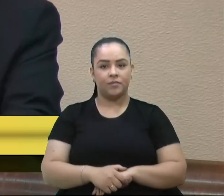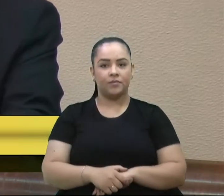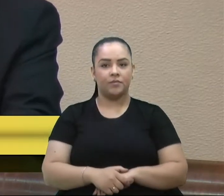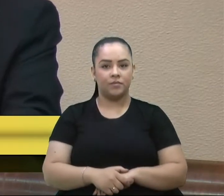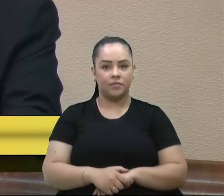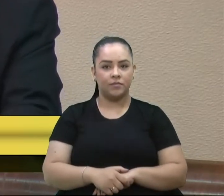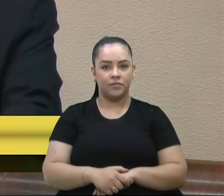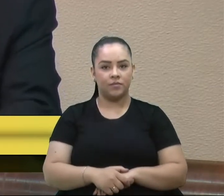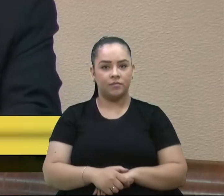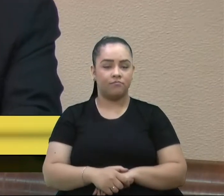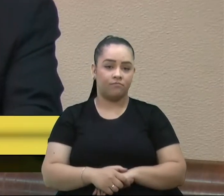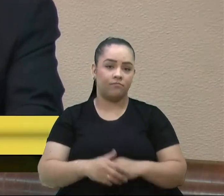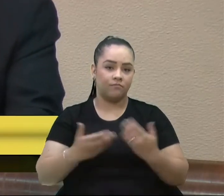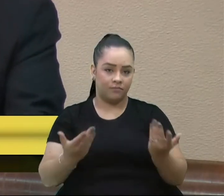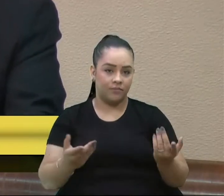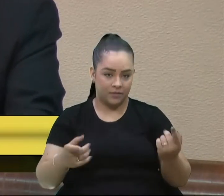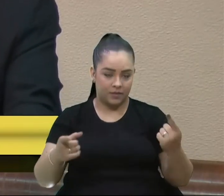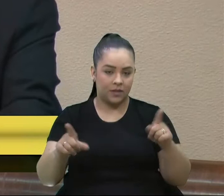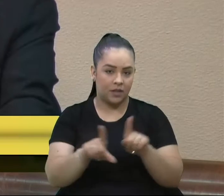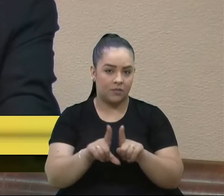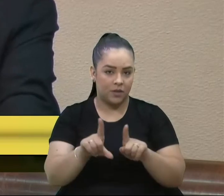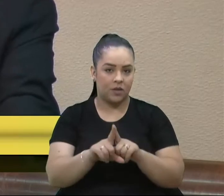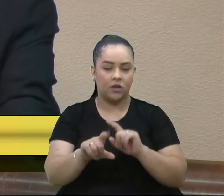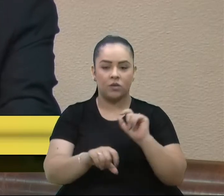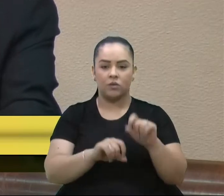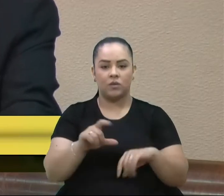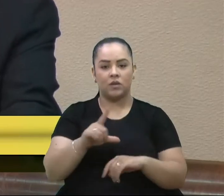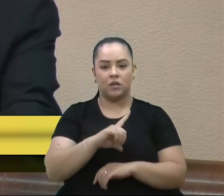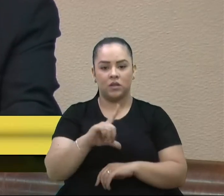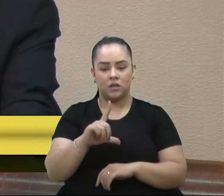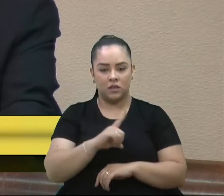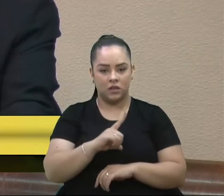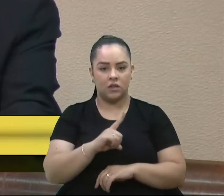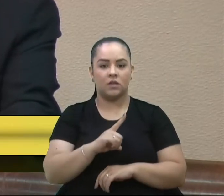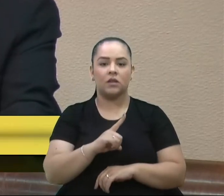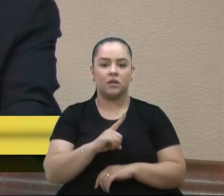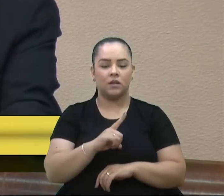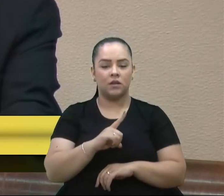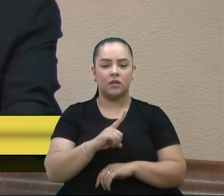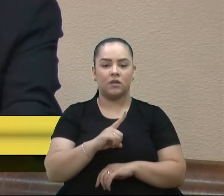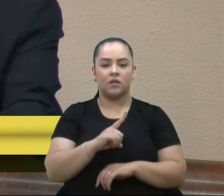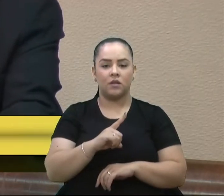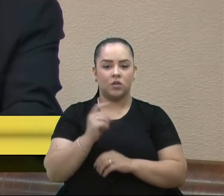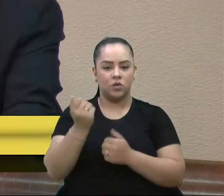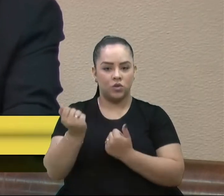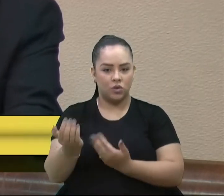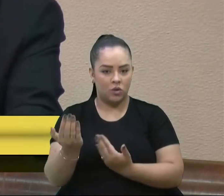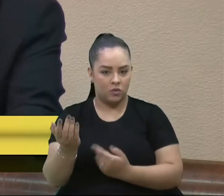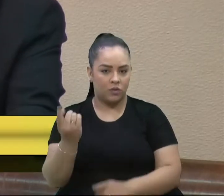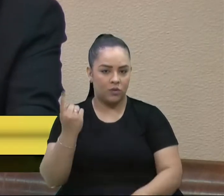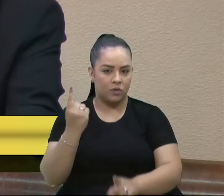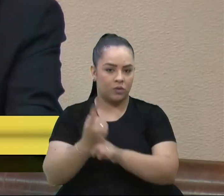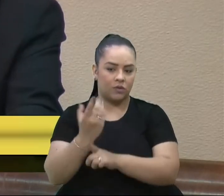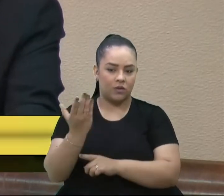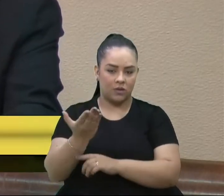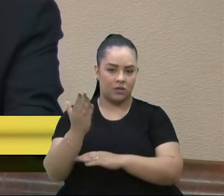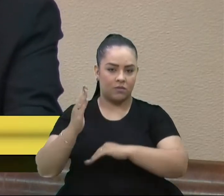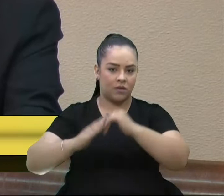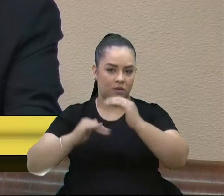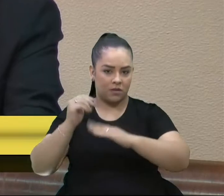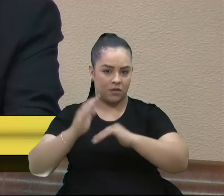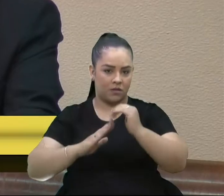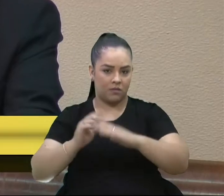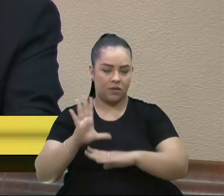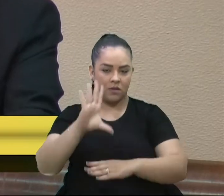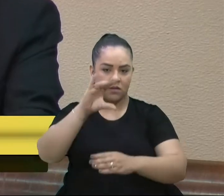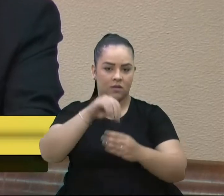e além de proporcionar a inserção desses jovens identificados com essas práticas no mercado de